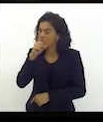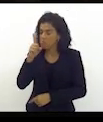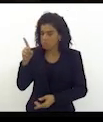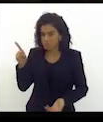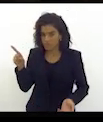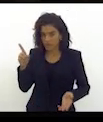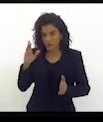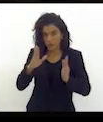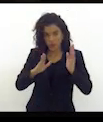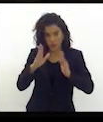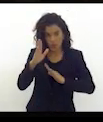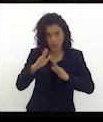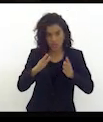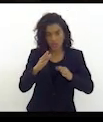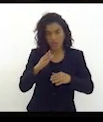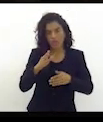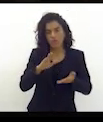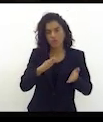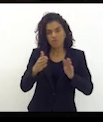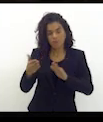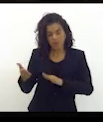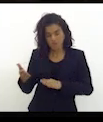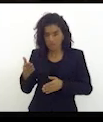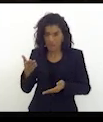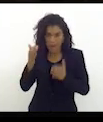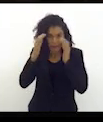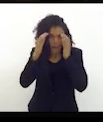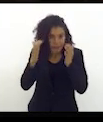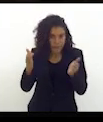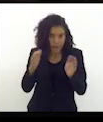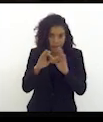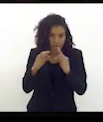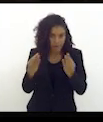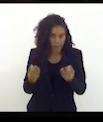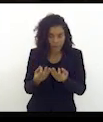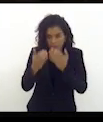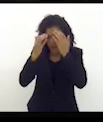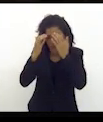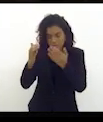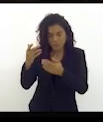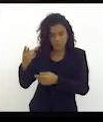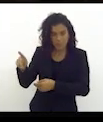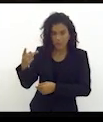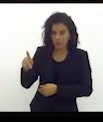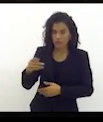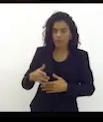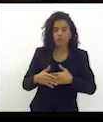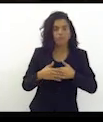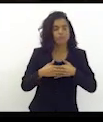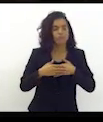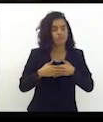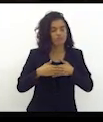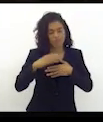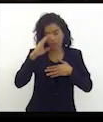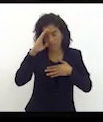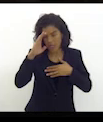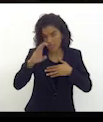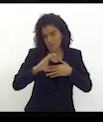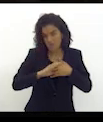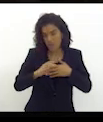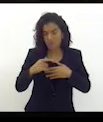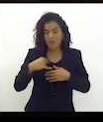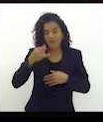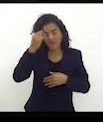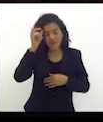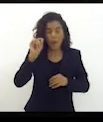durante o falecimento dele, respeito à família, respeito à pessoa, para que não houvesse, em hipótese nenhuma, uma exploração